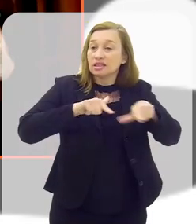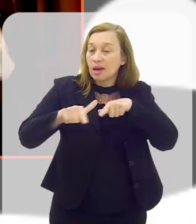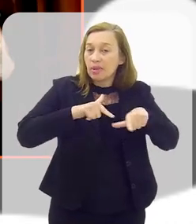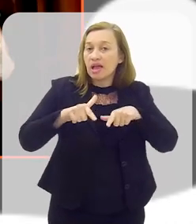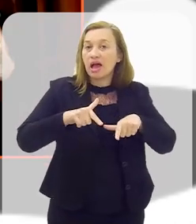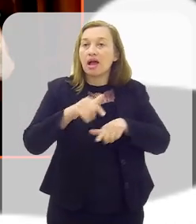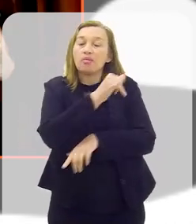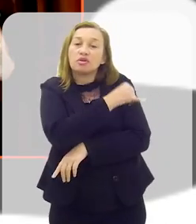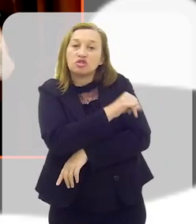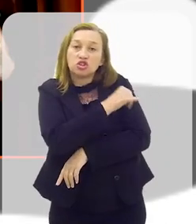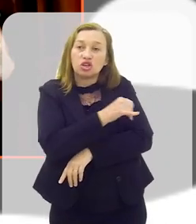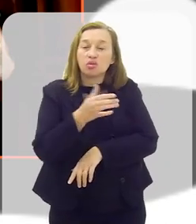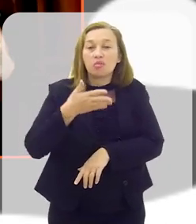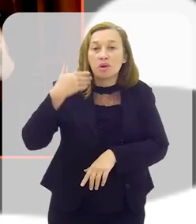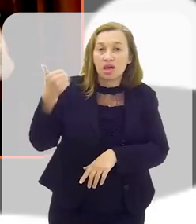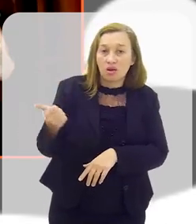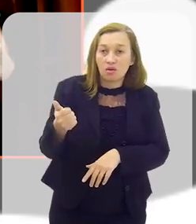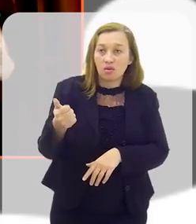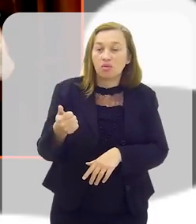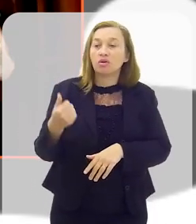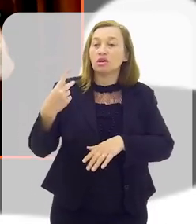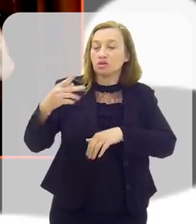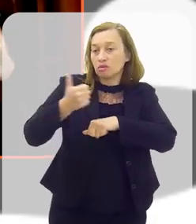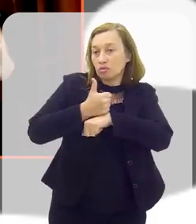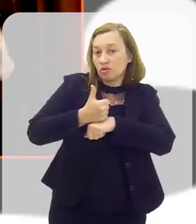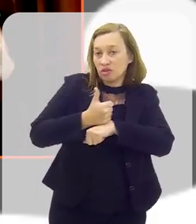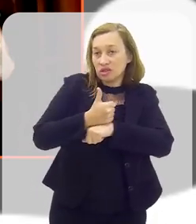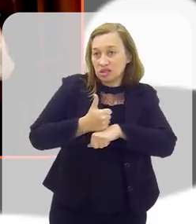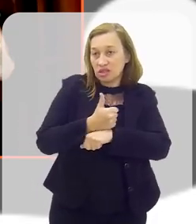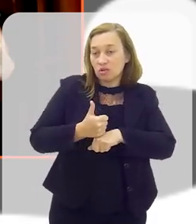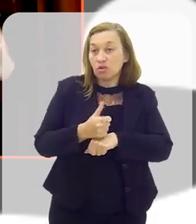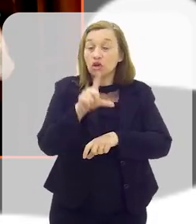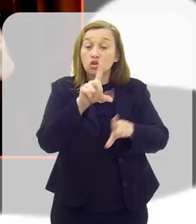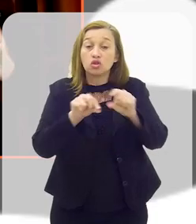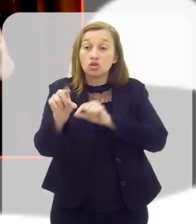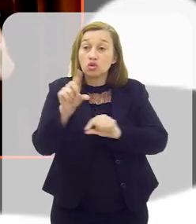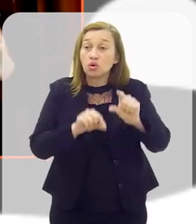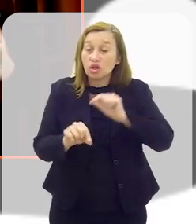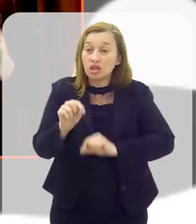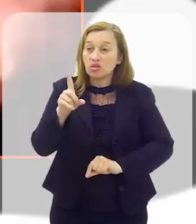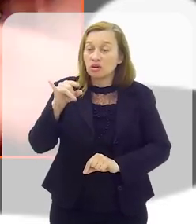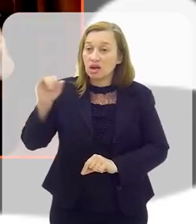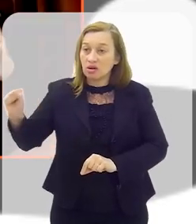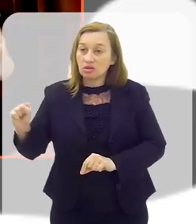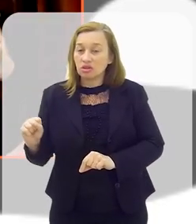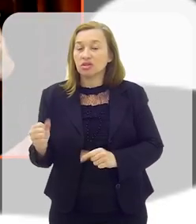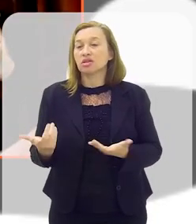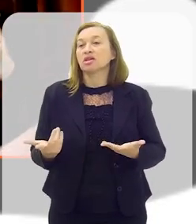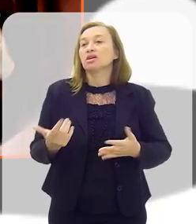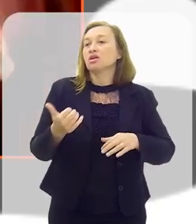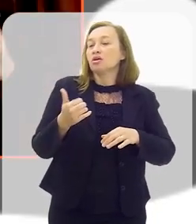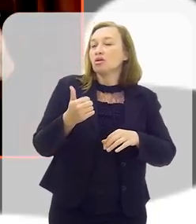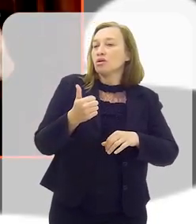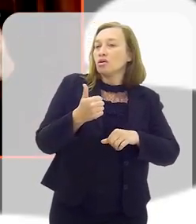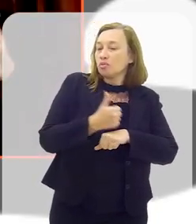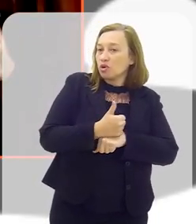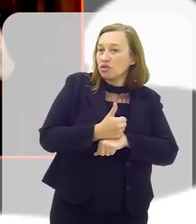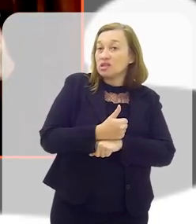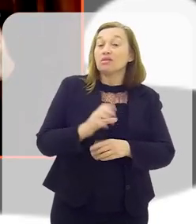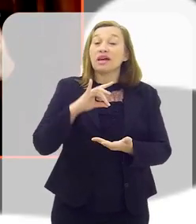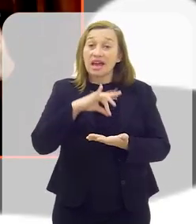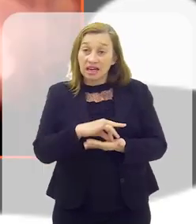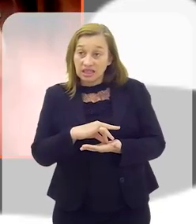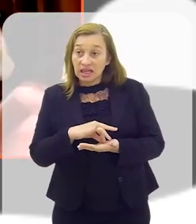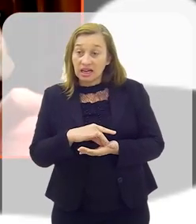Trabalhar por um Rio de Janeiro melhor, através da sua profissão. Eles são escolhidos, Cláudia, através da sua profissão. É ela, na